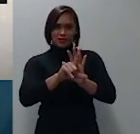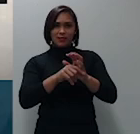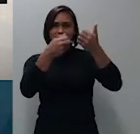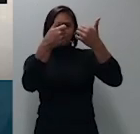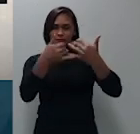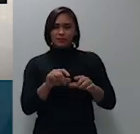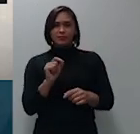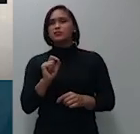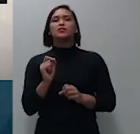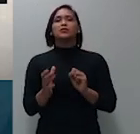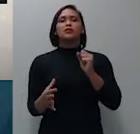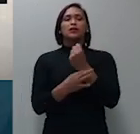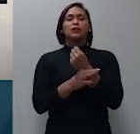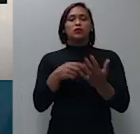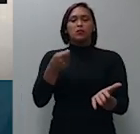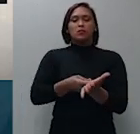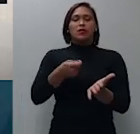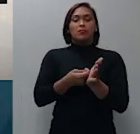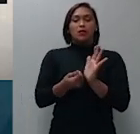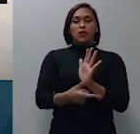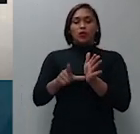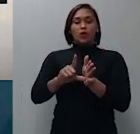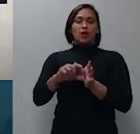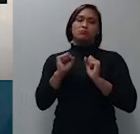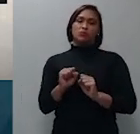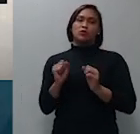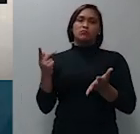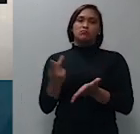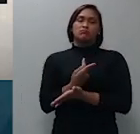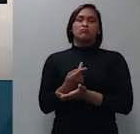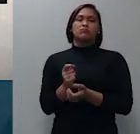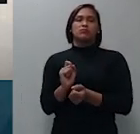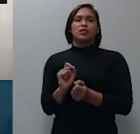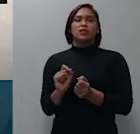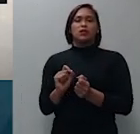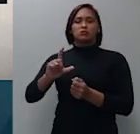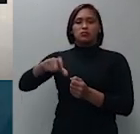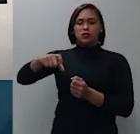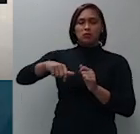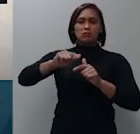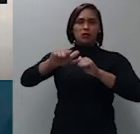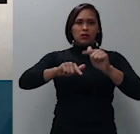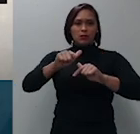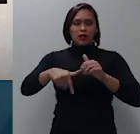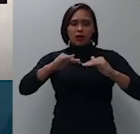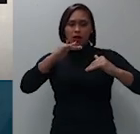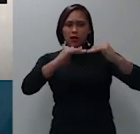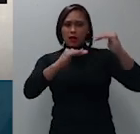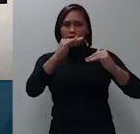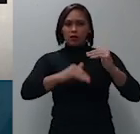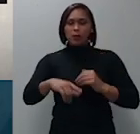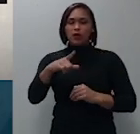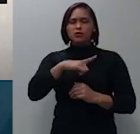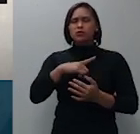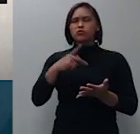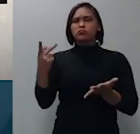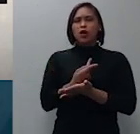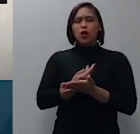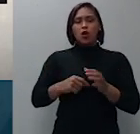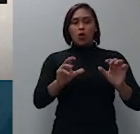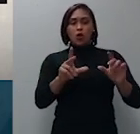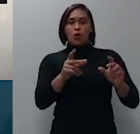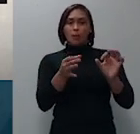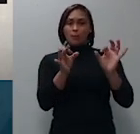pagamento prévio dos credores trapalistas e equiparados e nisso reside o privilégio legal de uma quantia